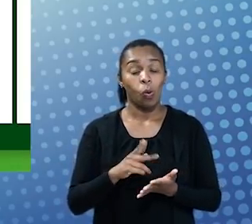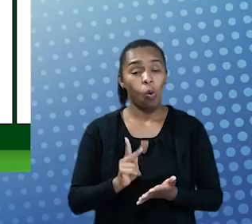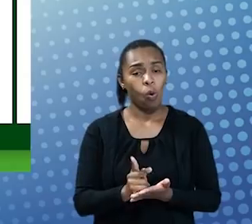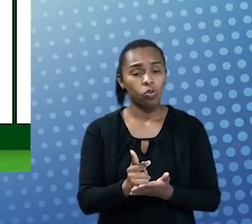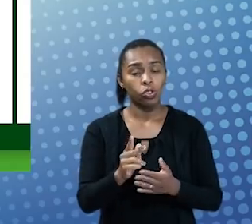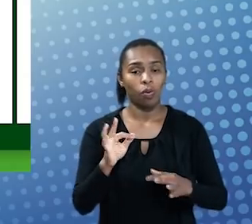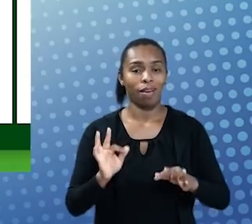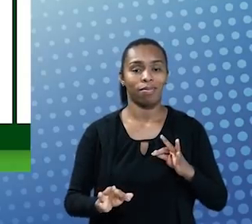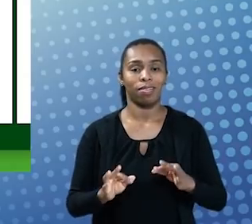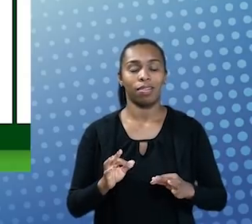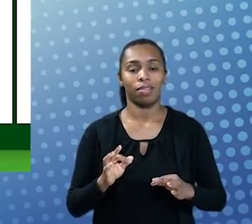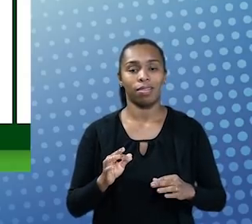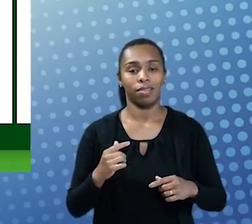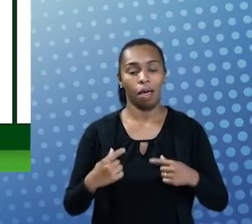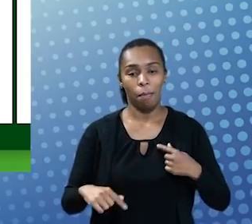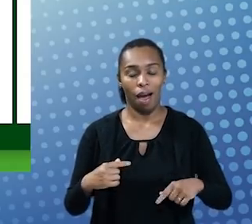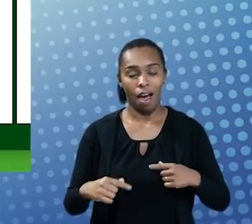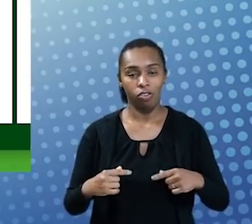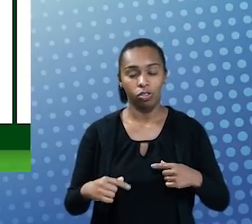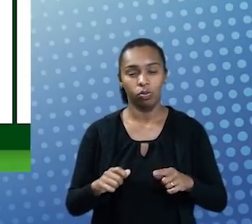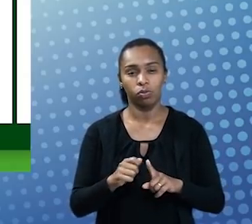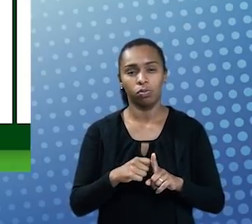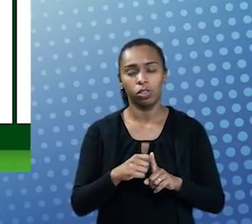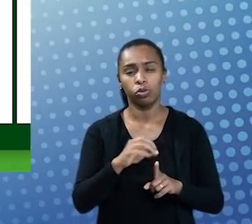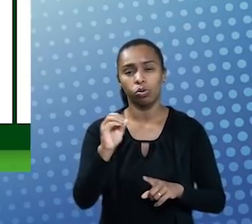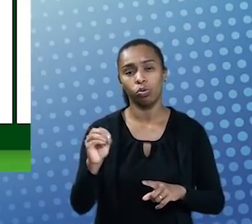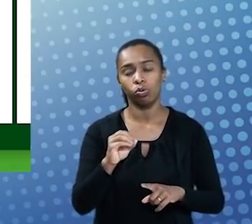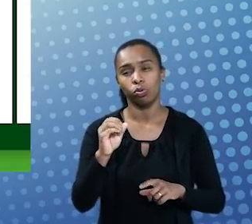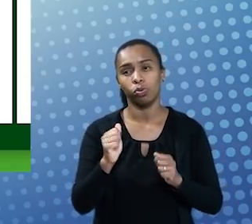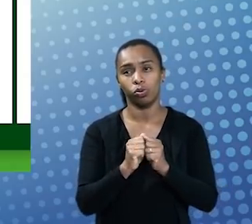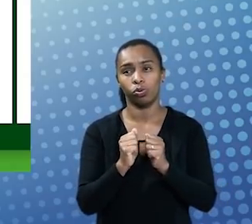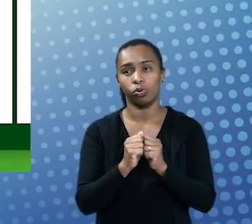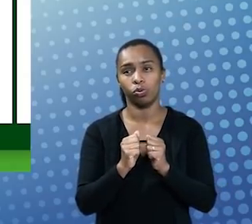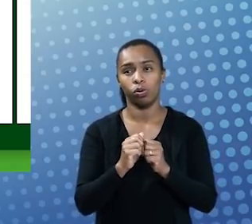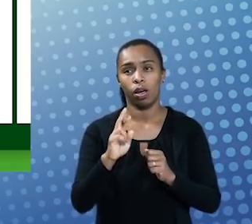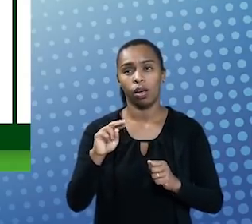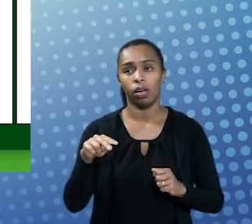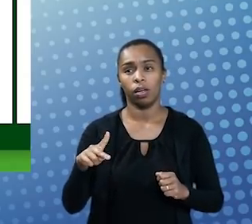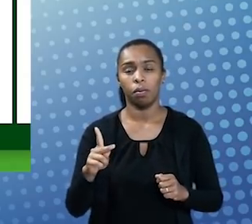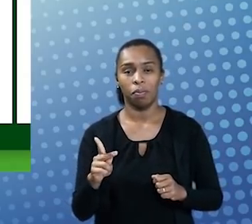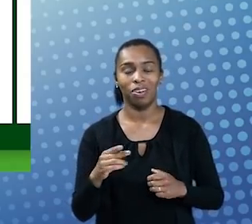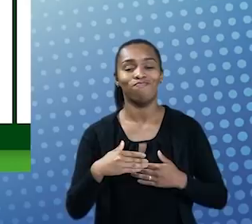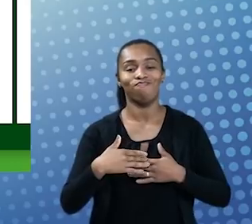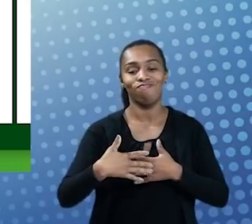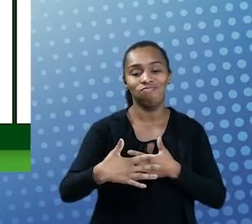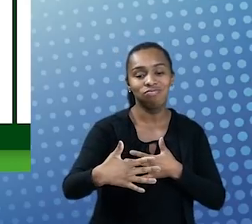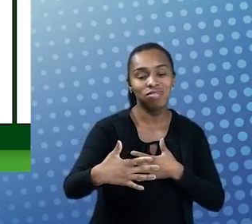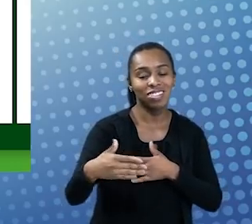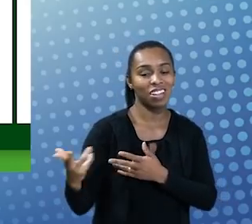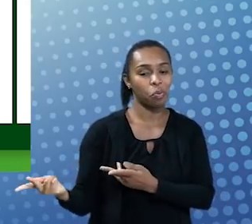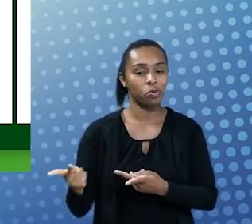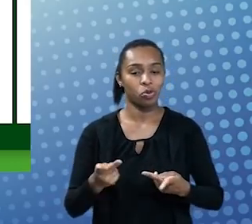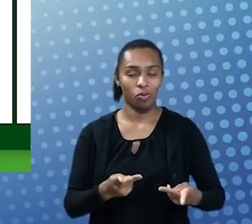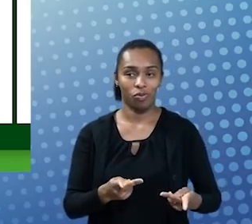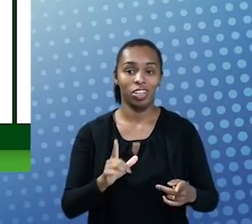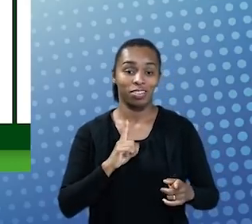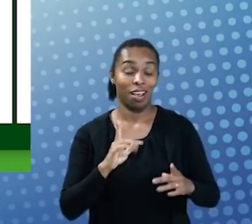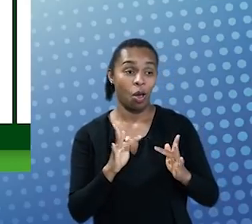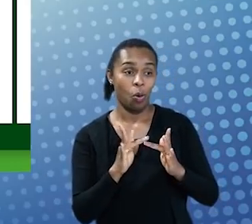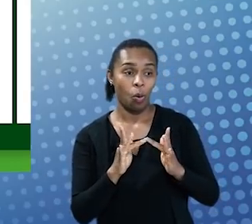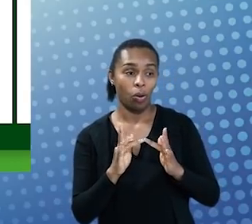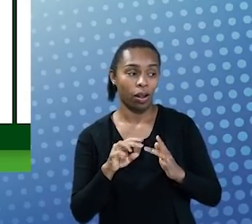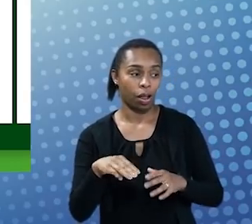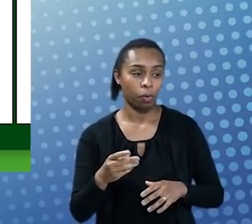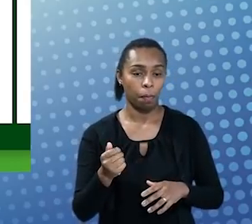agora, no mês de outubro, juntamente com a RNP. Nós já estendemos o convite, temos um contato com o